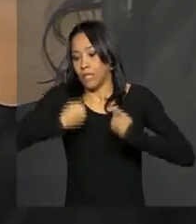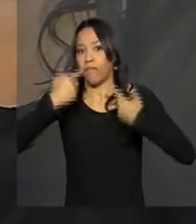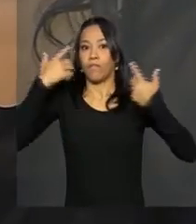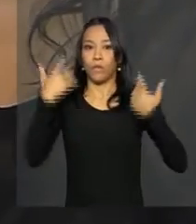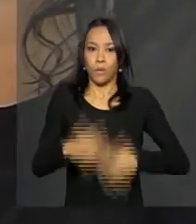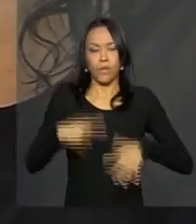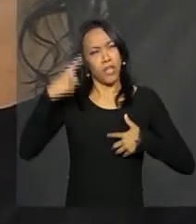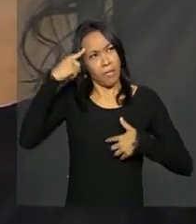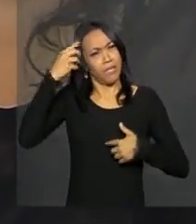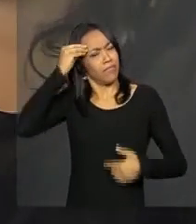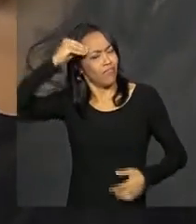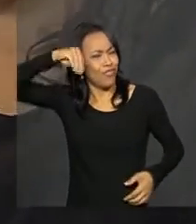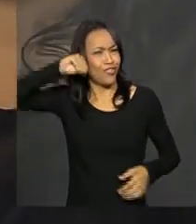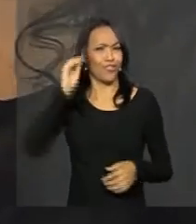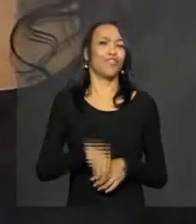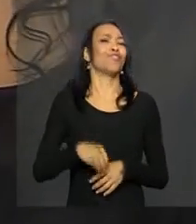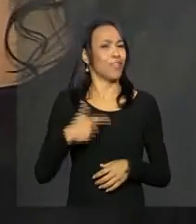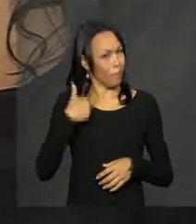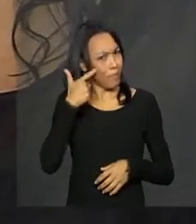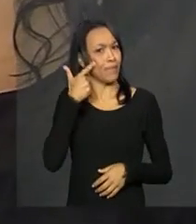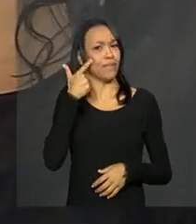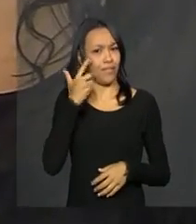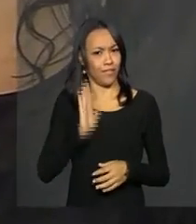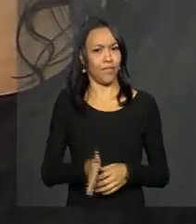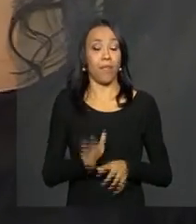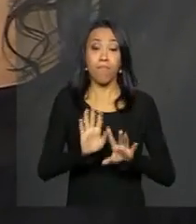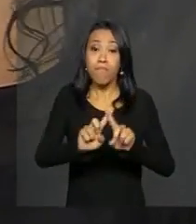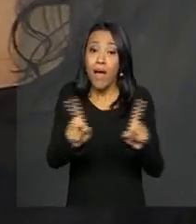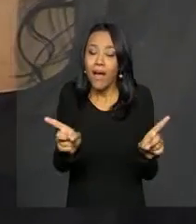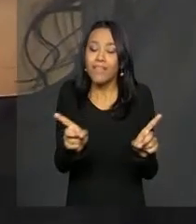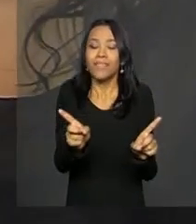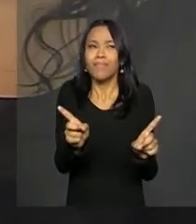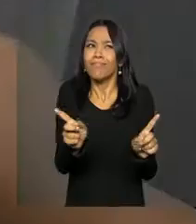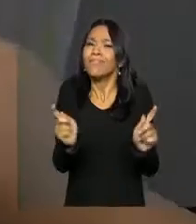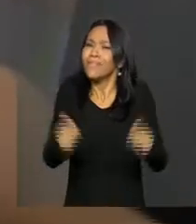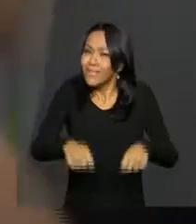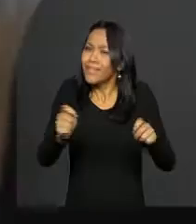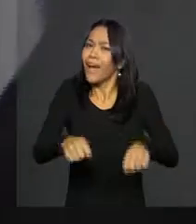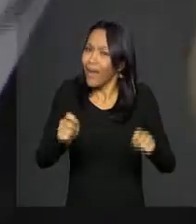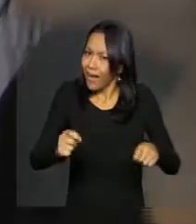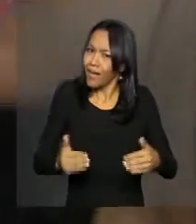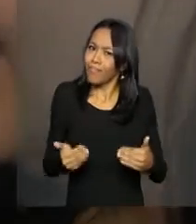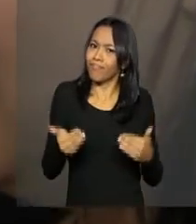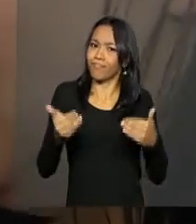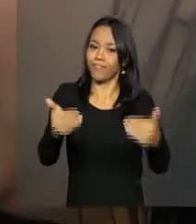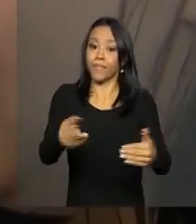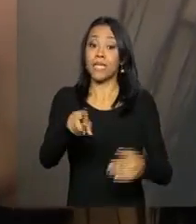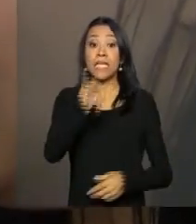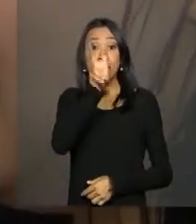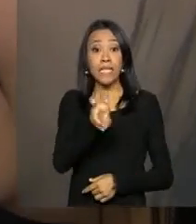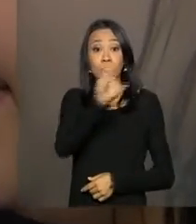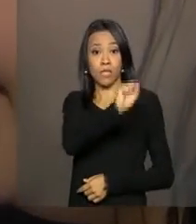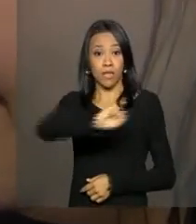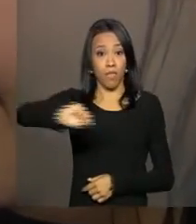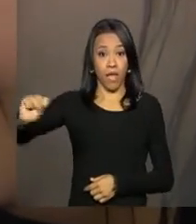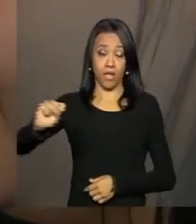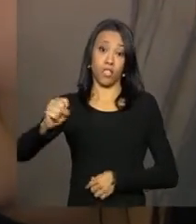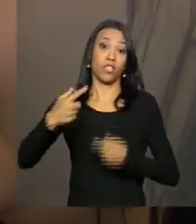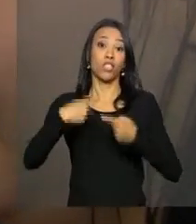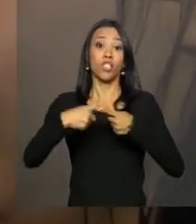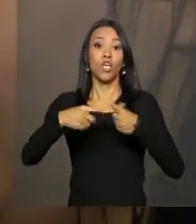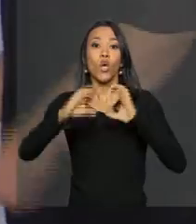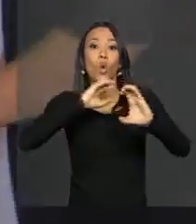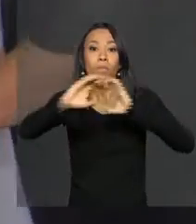pensei em desistir um milhão de vezes, mas que no final vale a pena. Ela já está no quinto semestre de comunicação